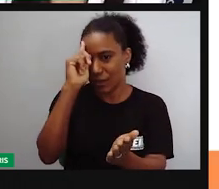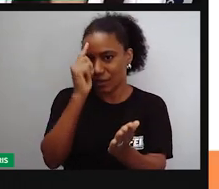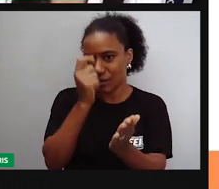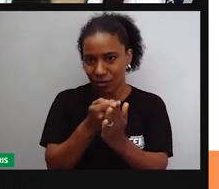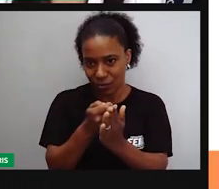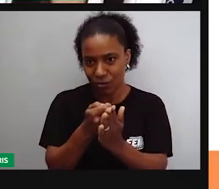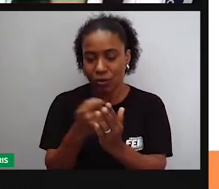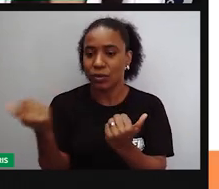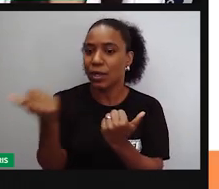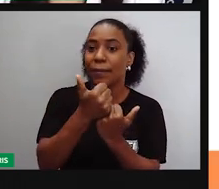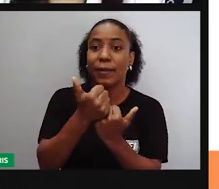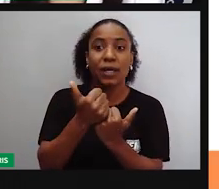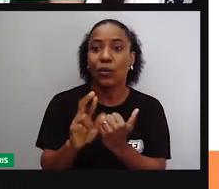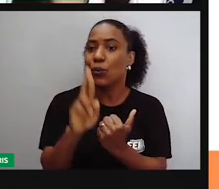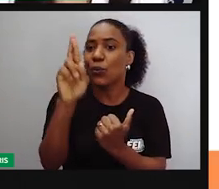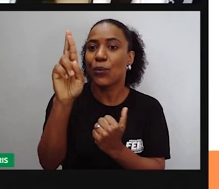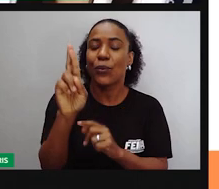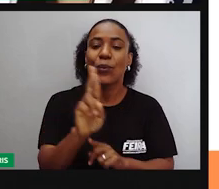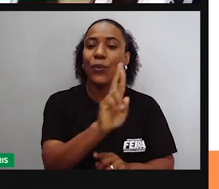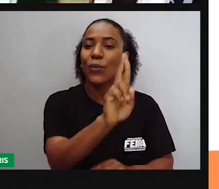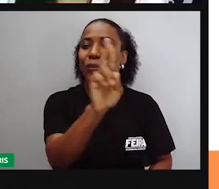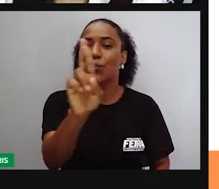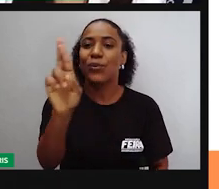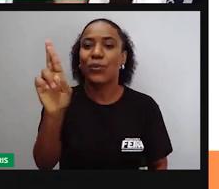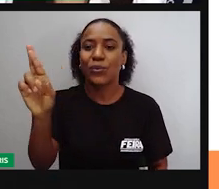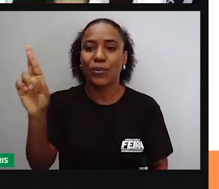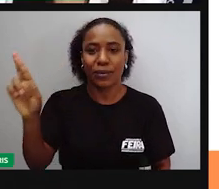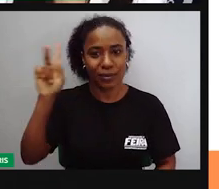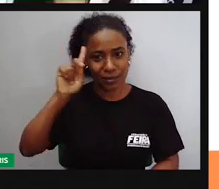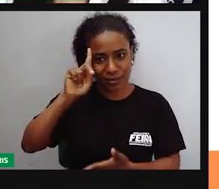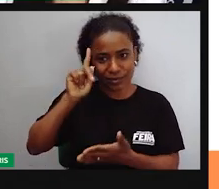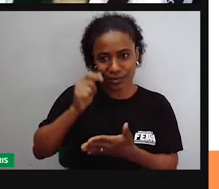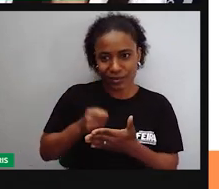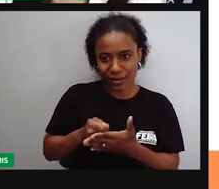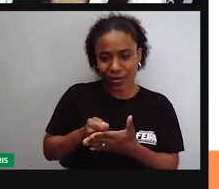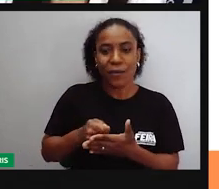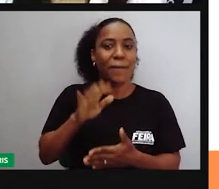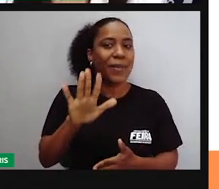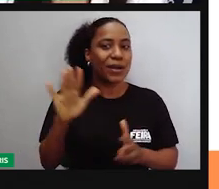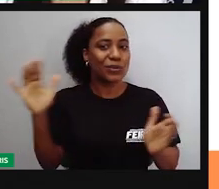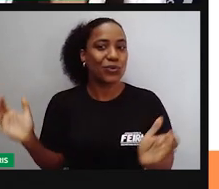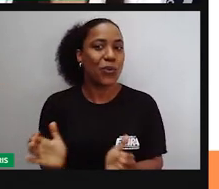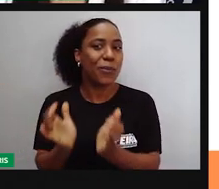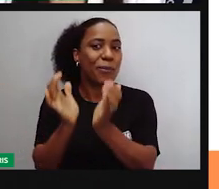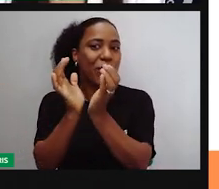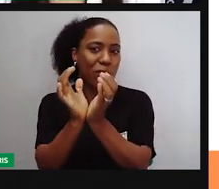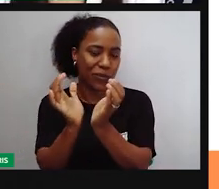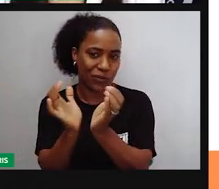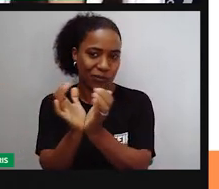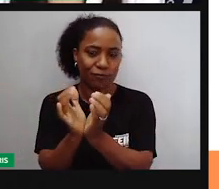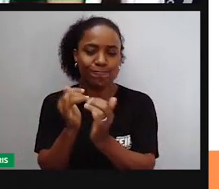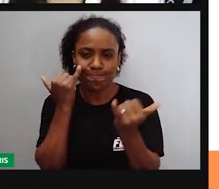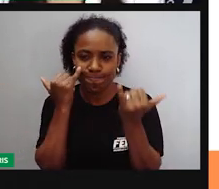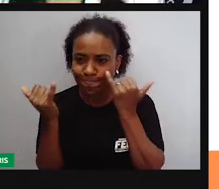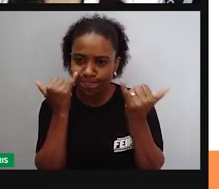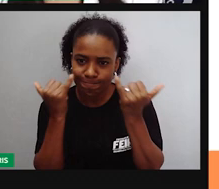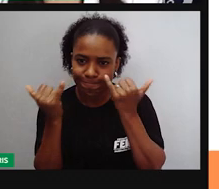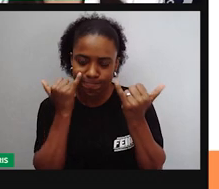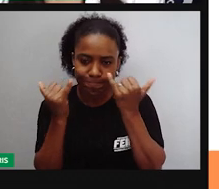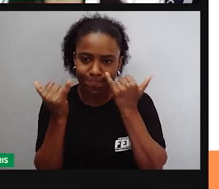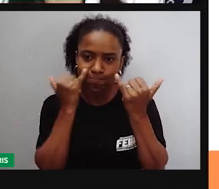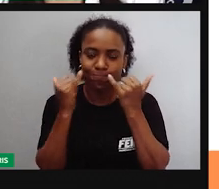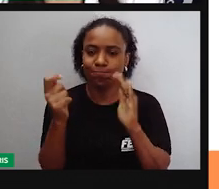representantes estão ali para tomar algumas decisões, sim. Mas a base das decisões está na